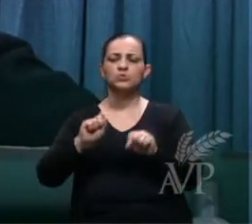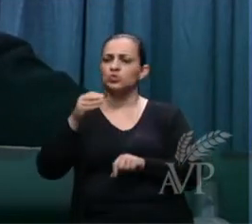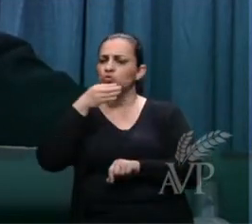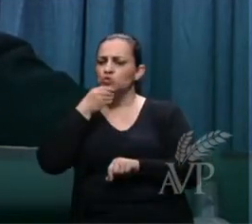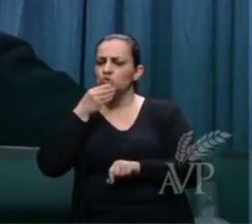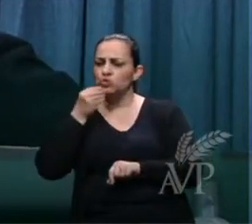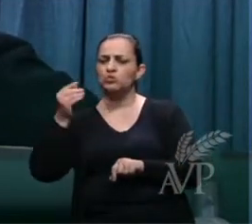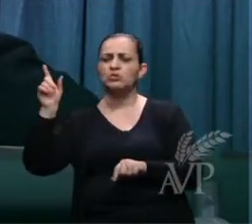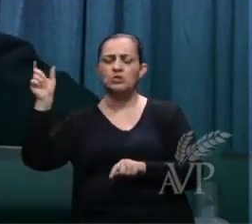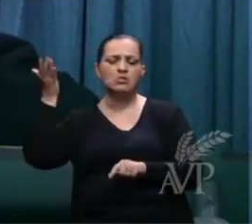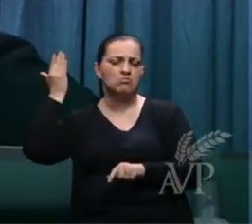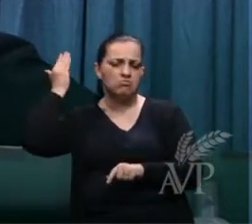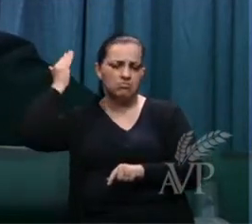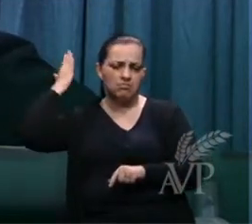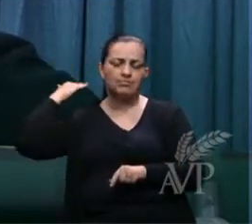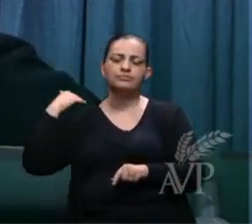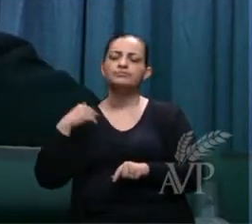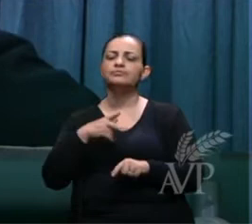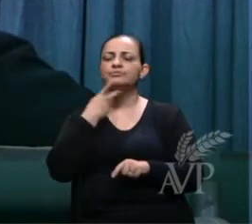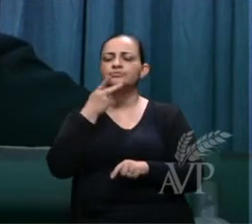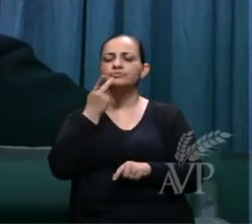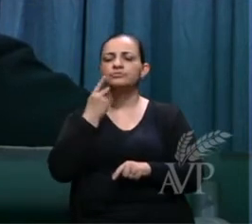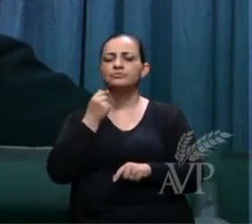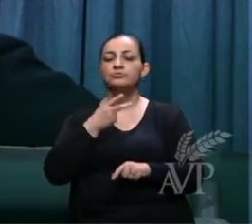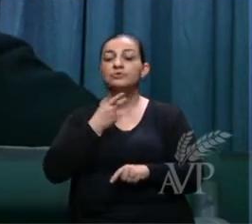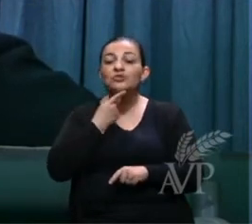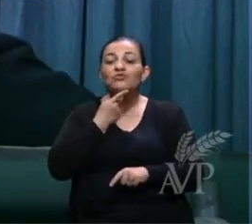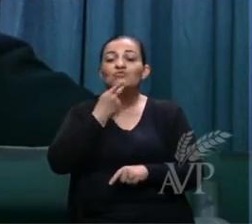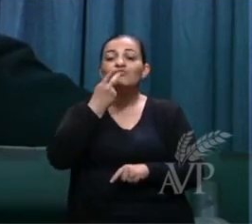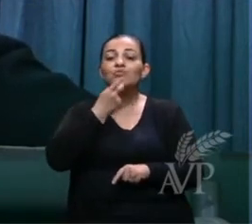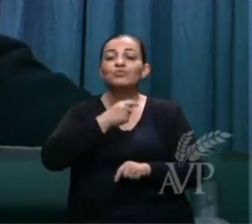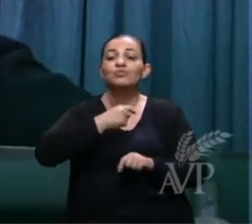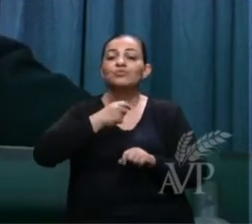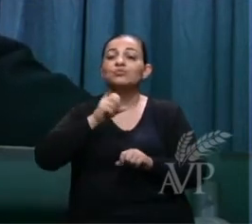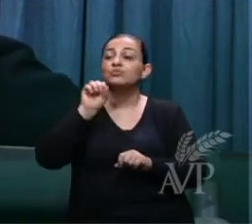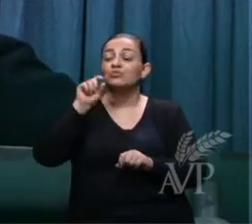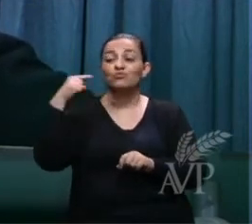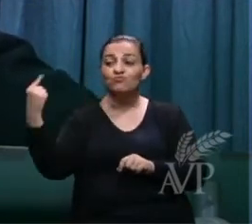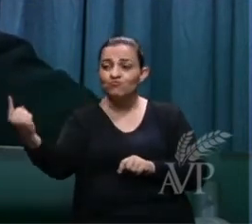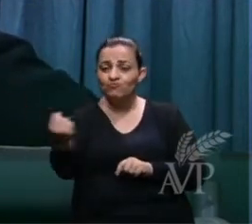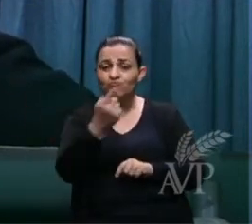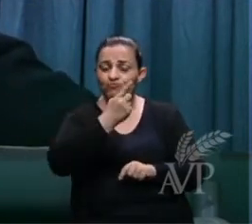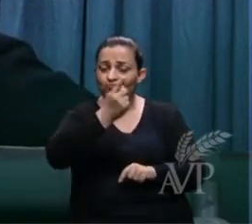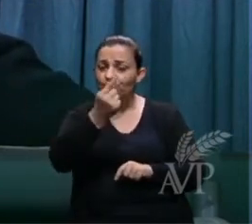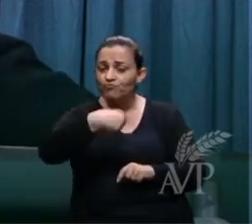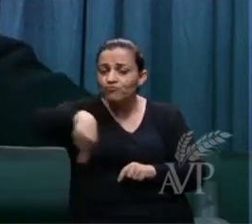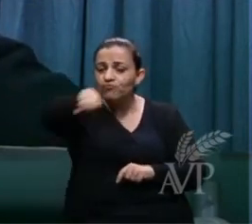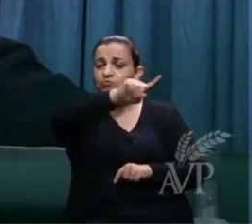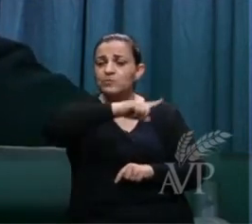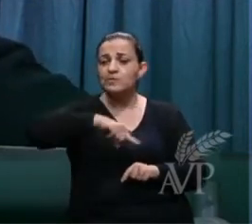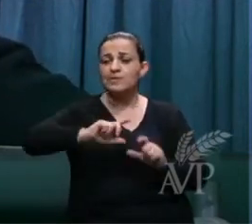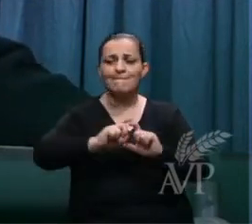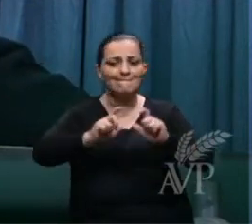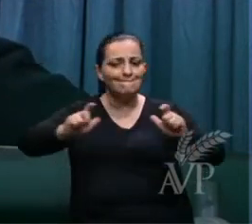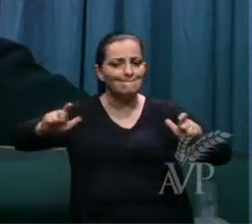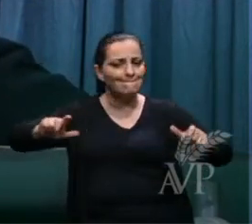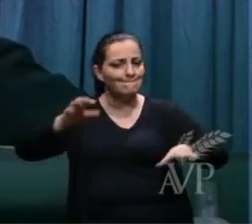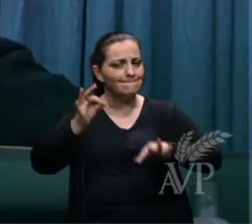ele disse a voz resta maior juízo